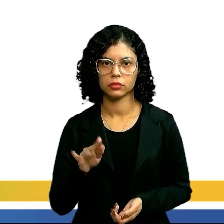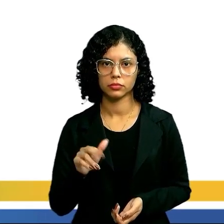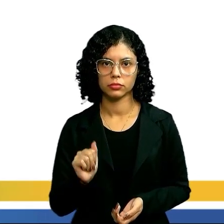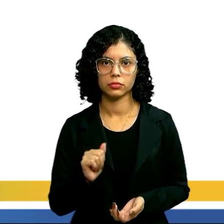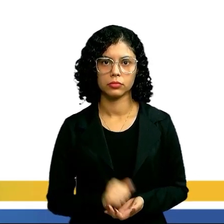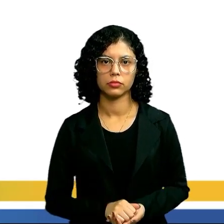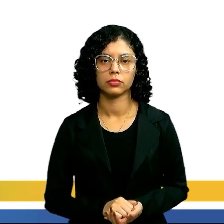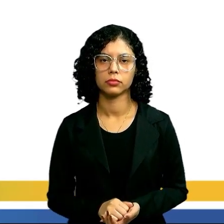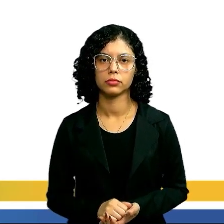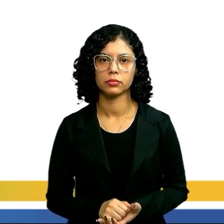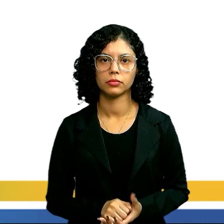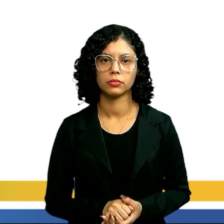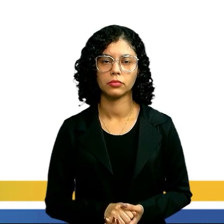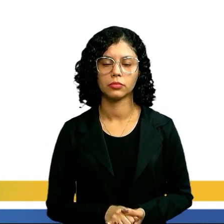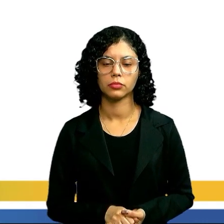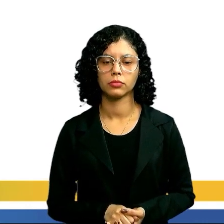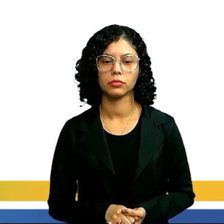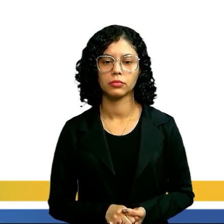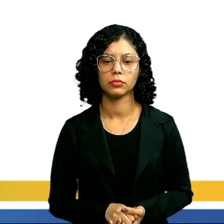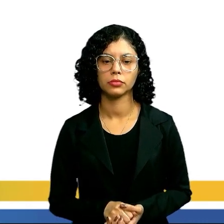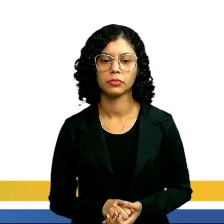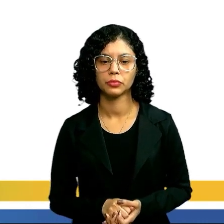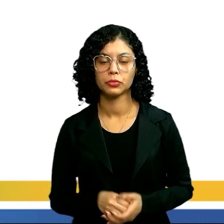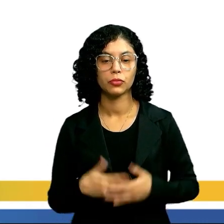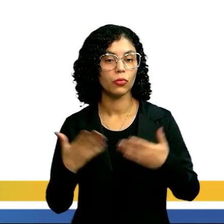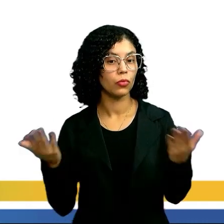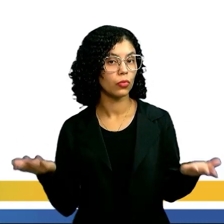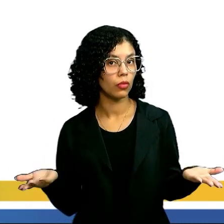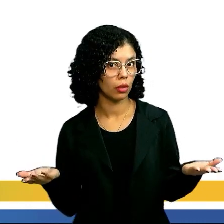0,800 gramas de amêndoa.